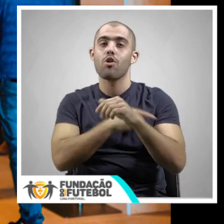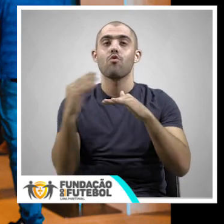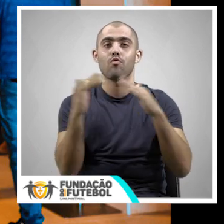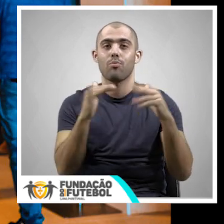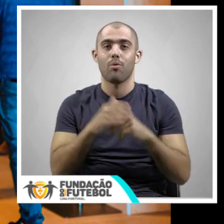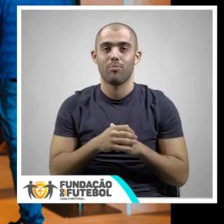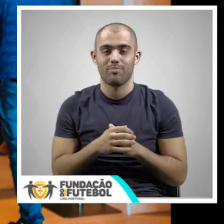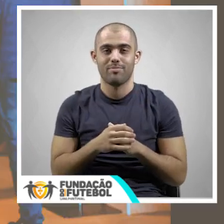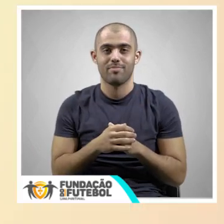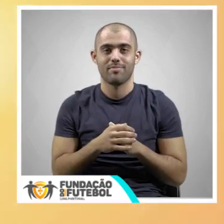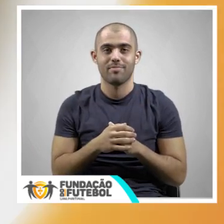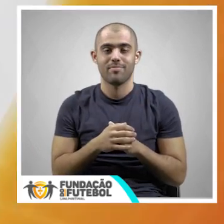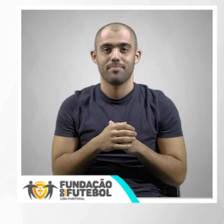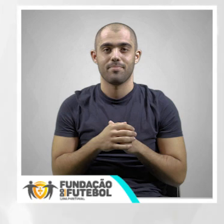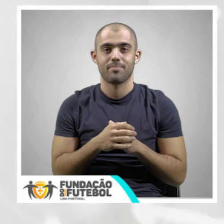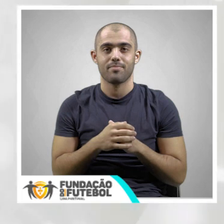este o poder do futebol.